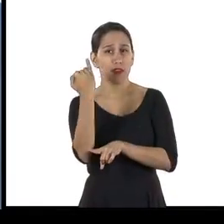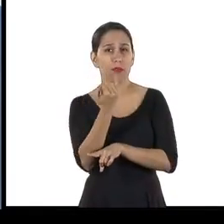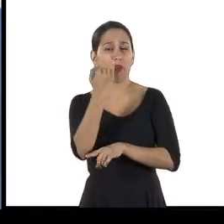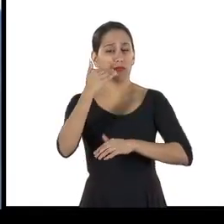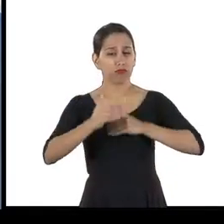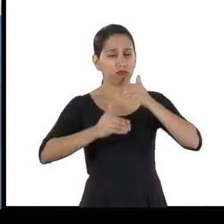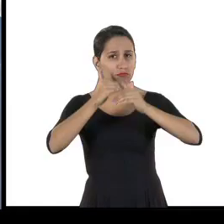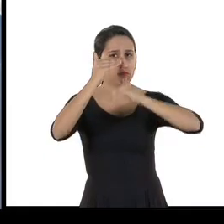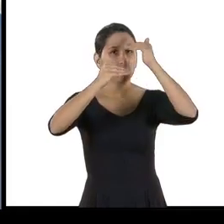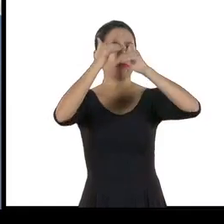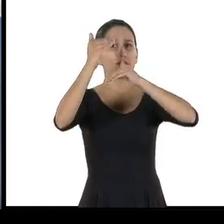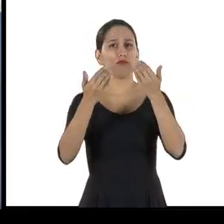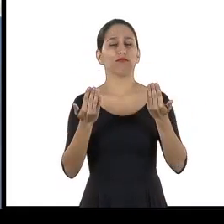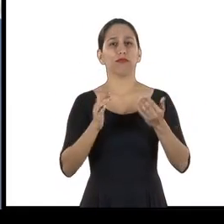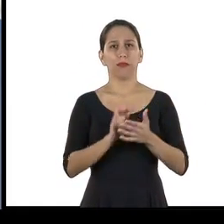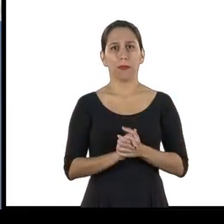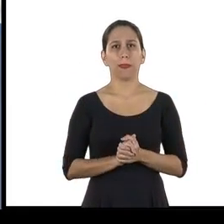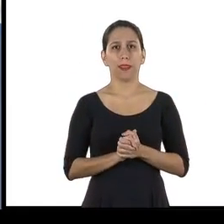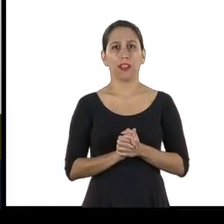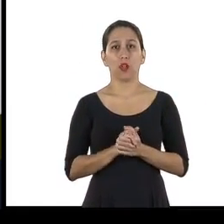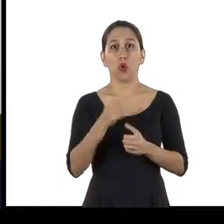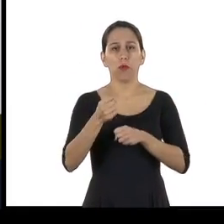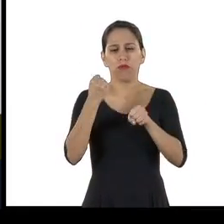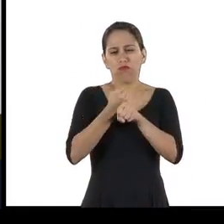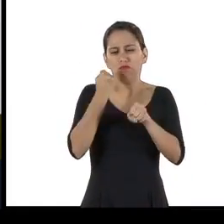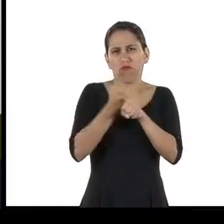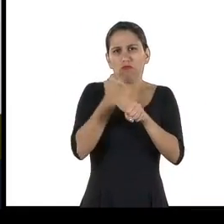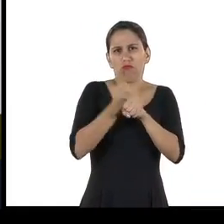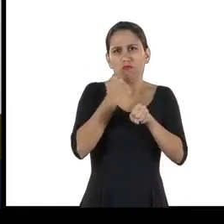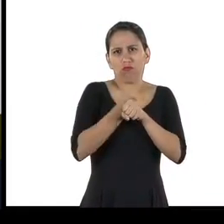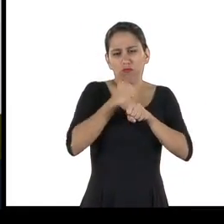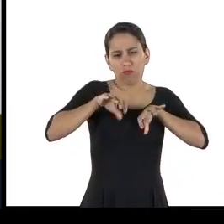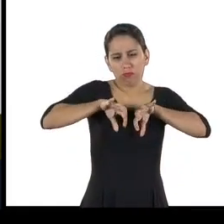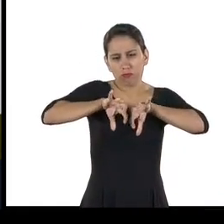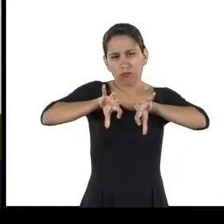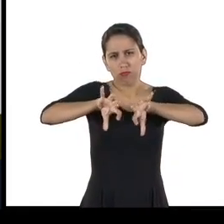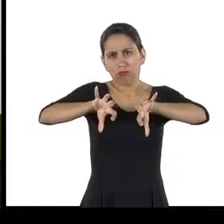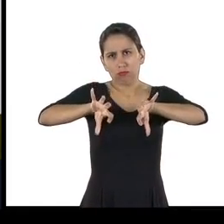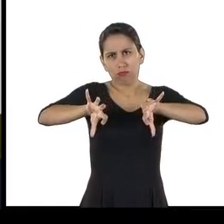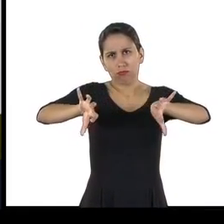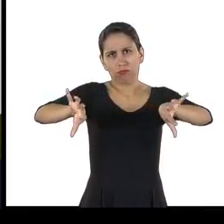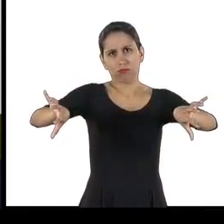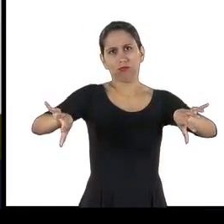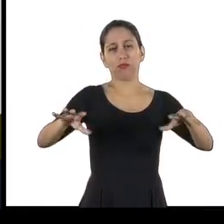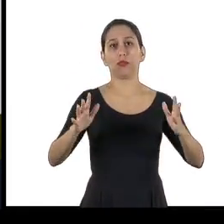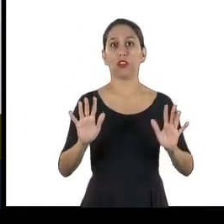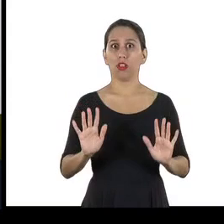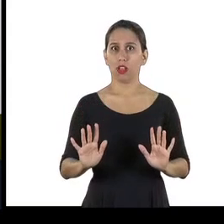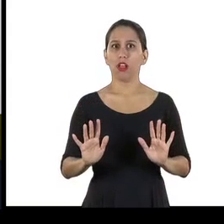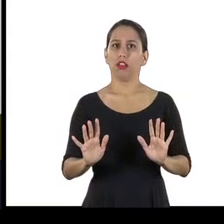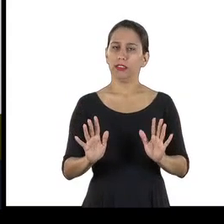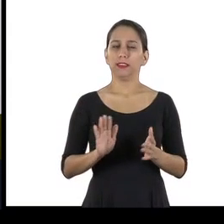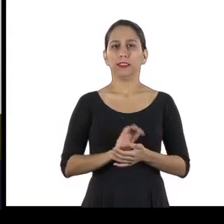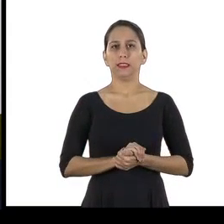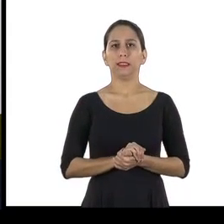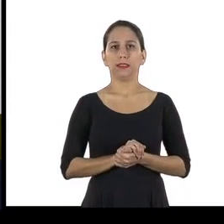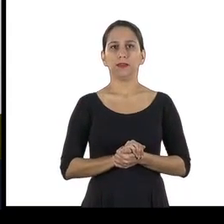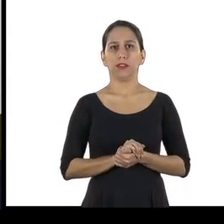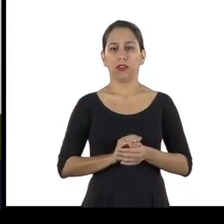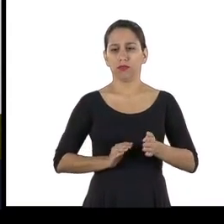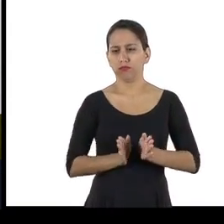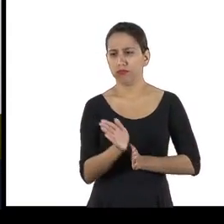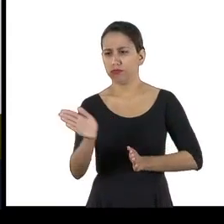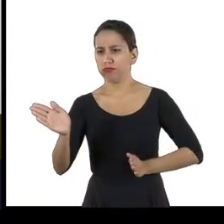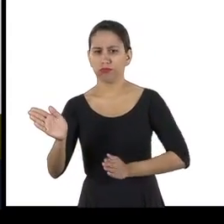é o cuidado na abertura das vias de acesso. Elas devem ser abertas de modo a manter a comunicação por meio de